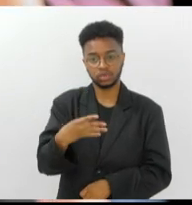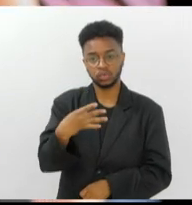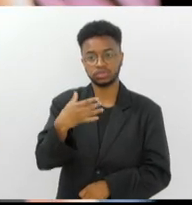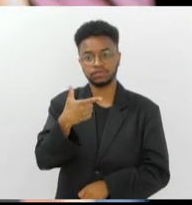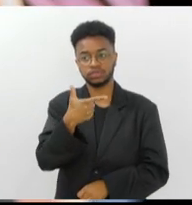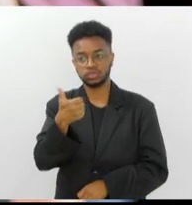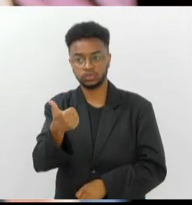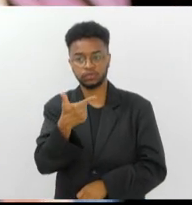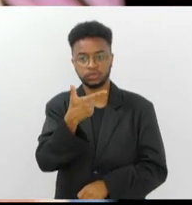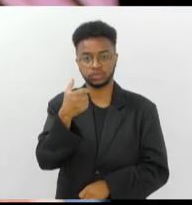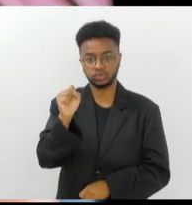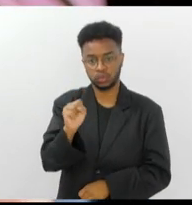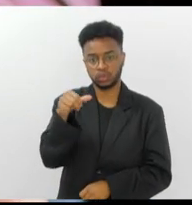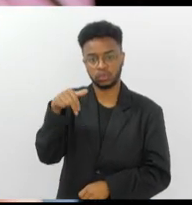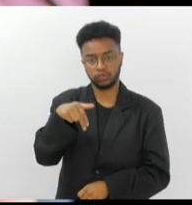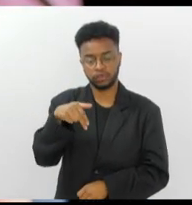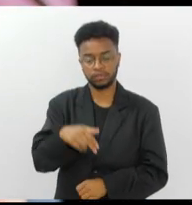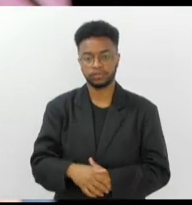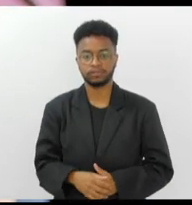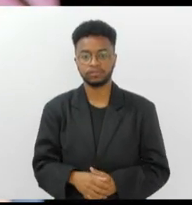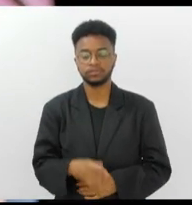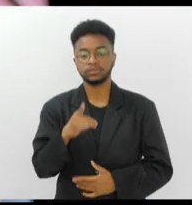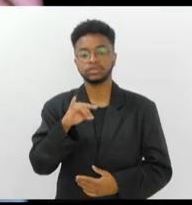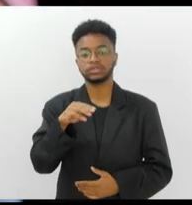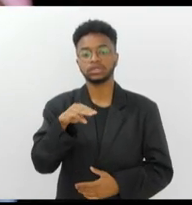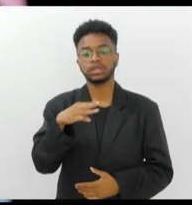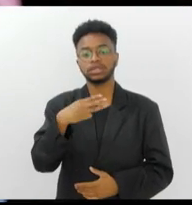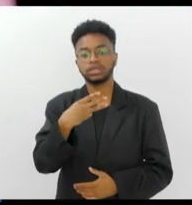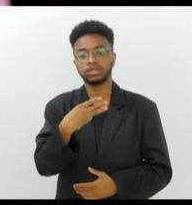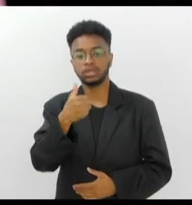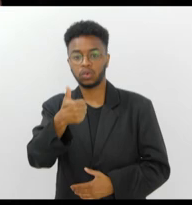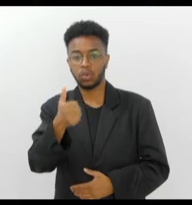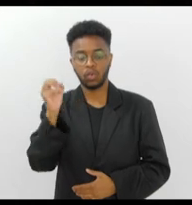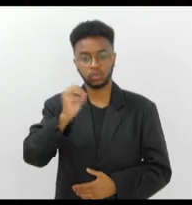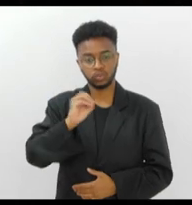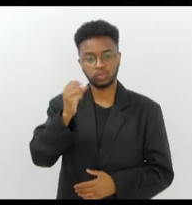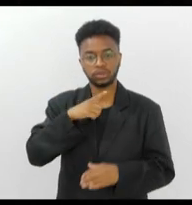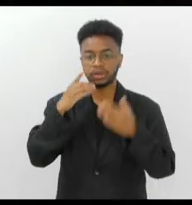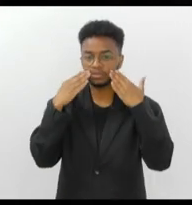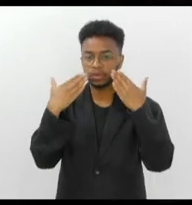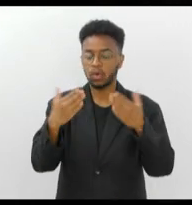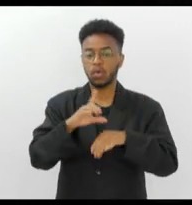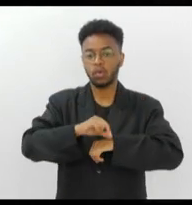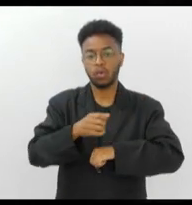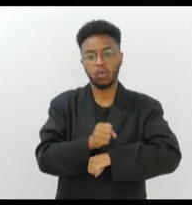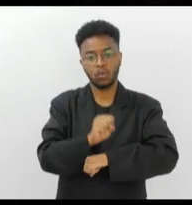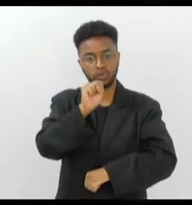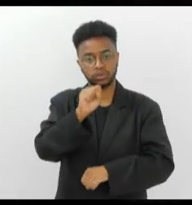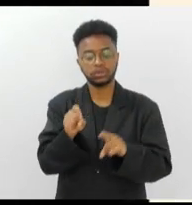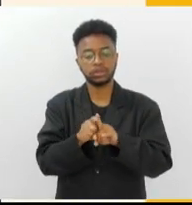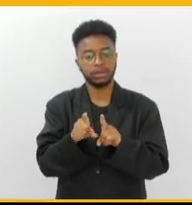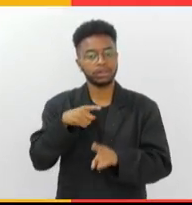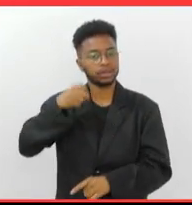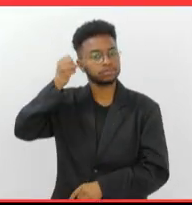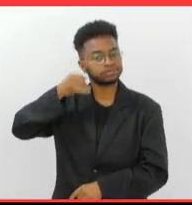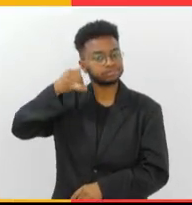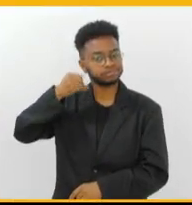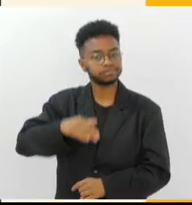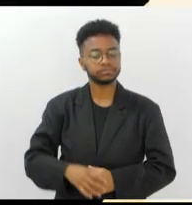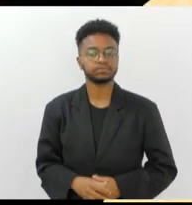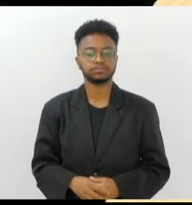21 e 28 de novembro. No dia 31 de outubro, a apresentação é às 8 da noite, também com autodescrição.